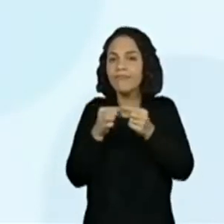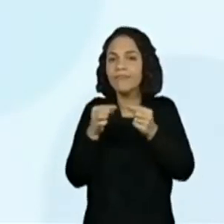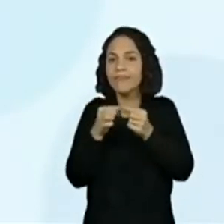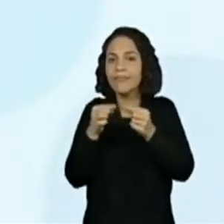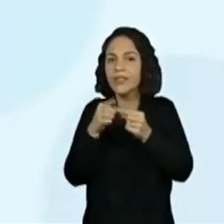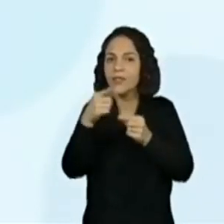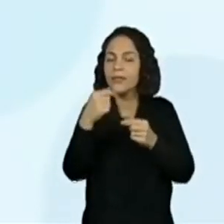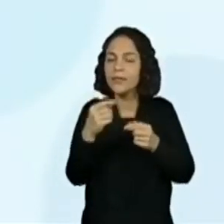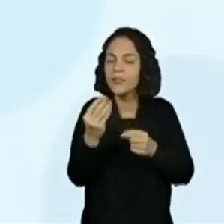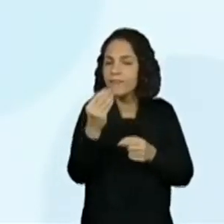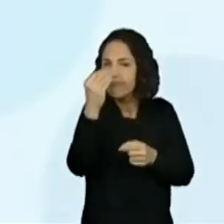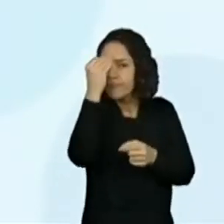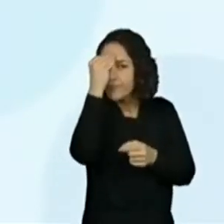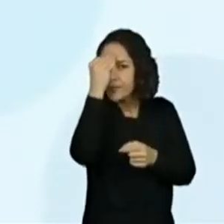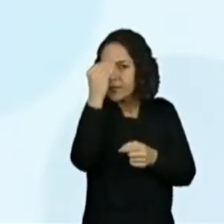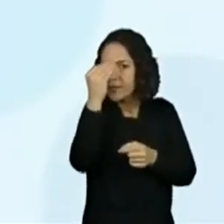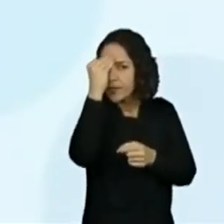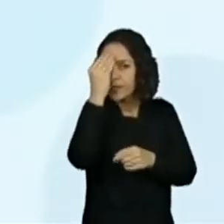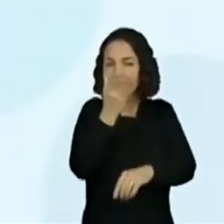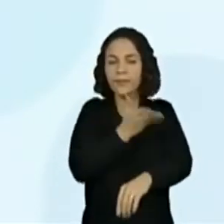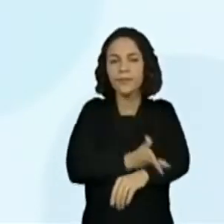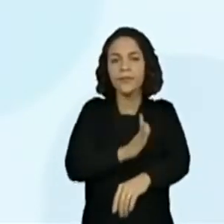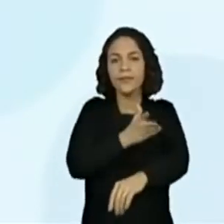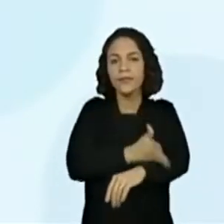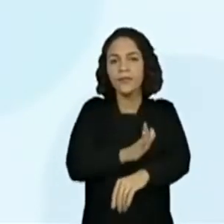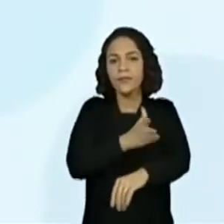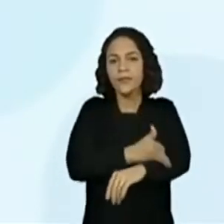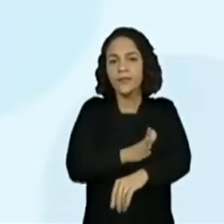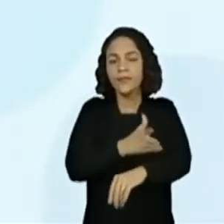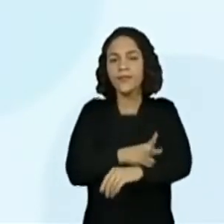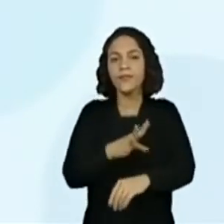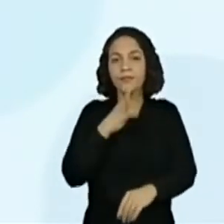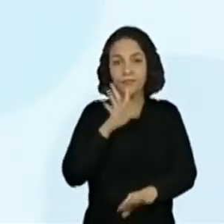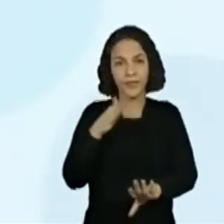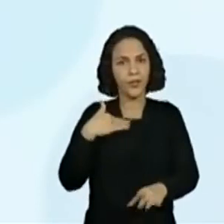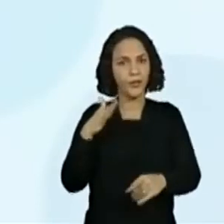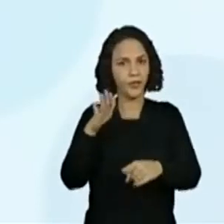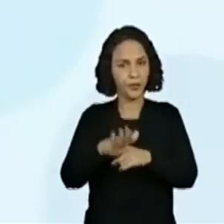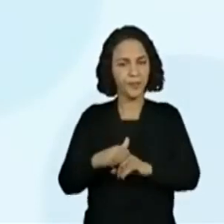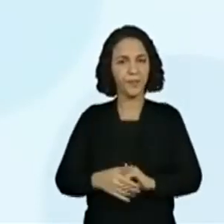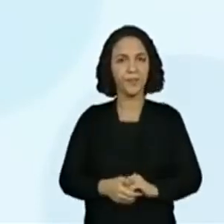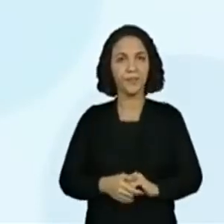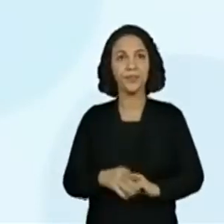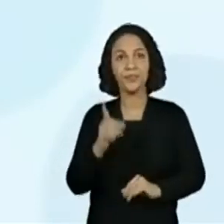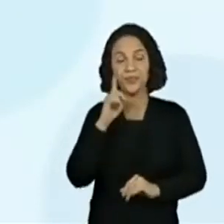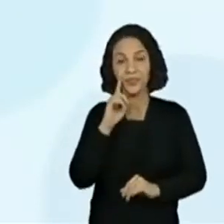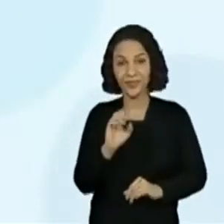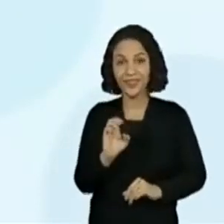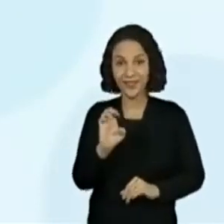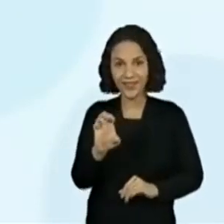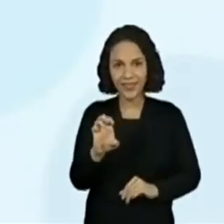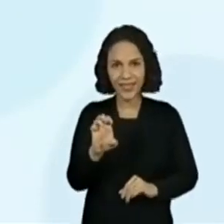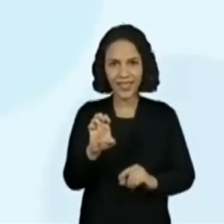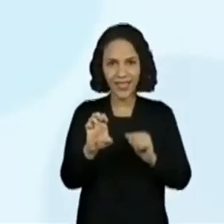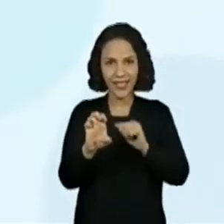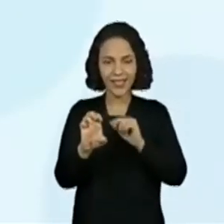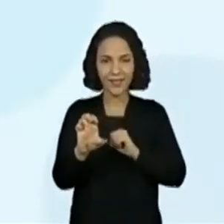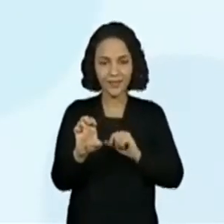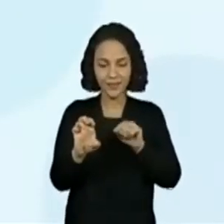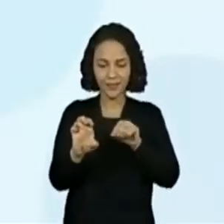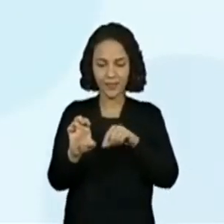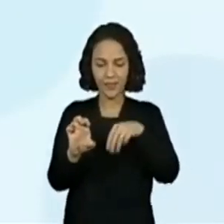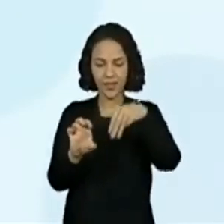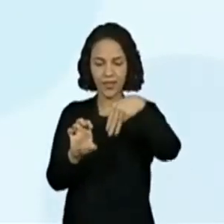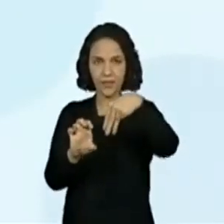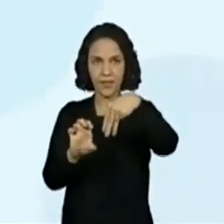vocês vão ter que estar exercitando para conhecer. Mas a gente vai ajudar. Quando a gente tem o E e o M,